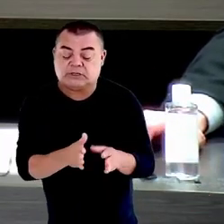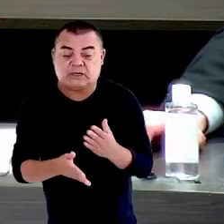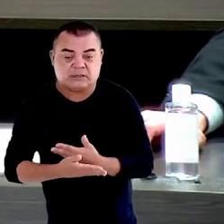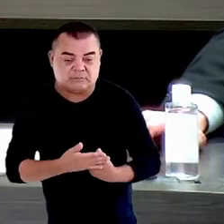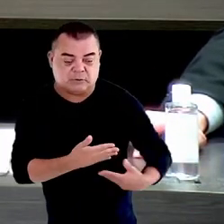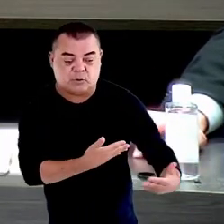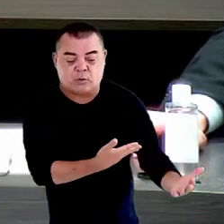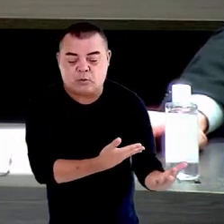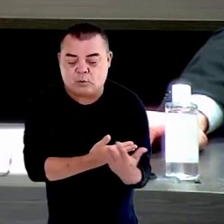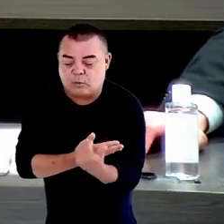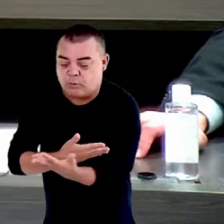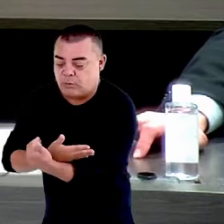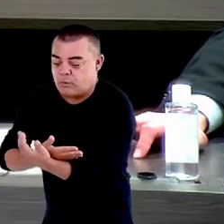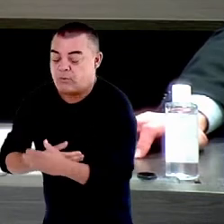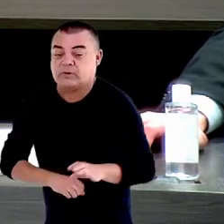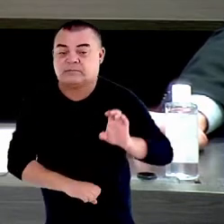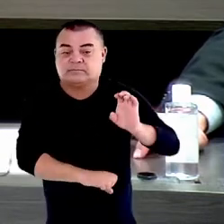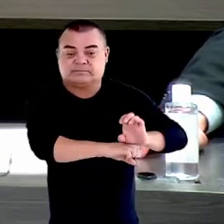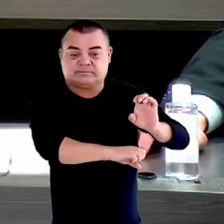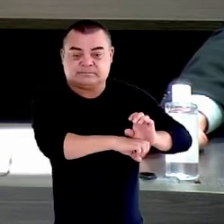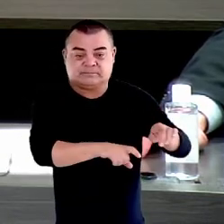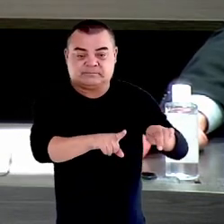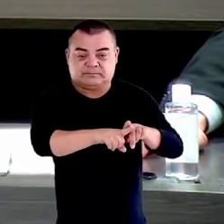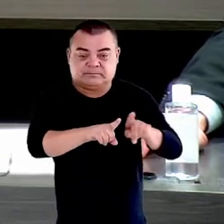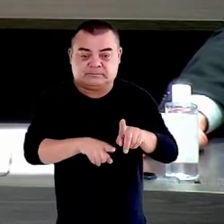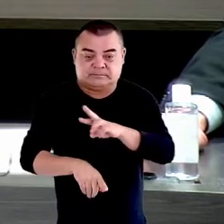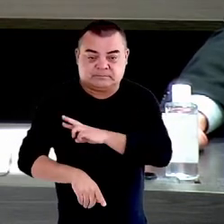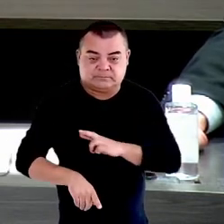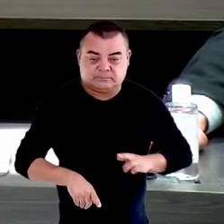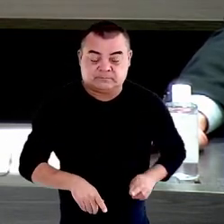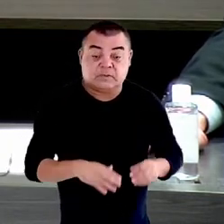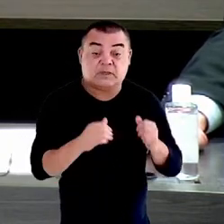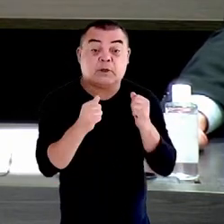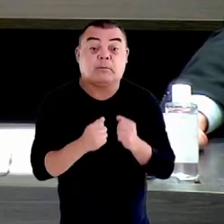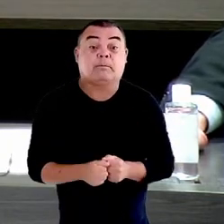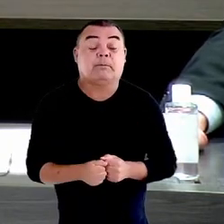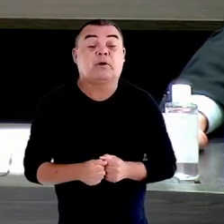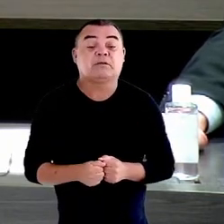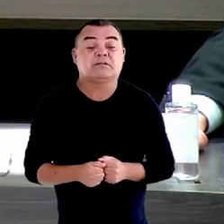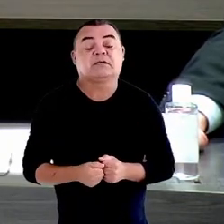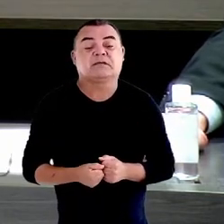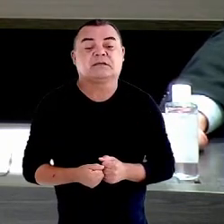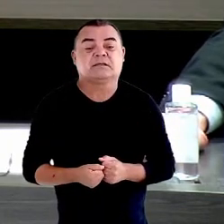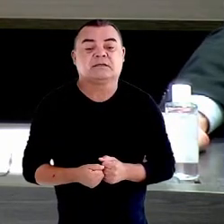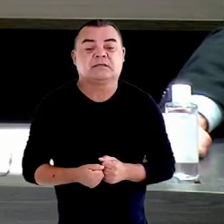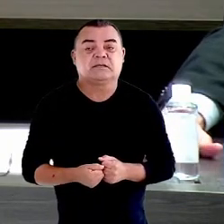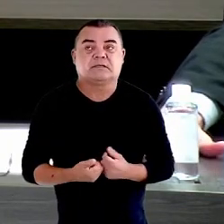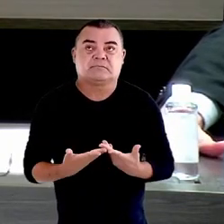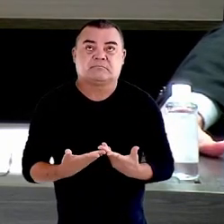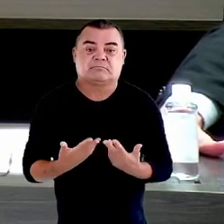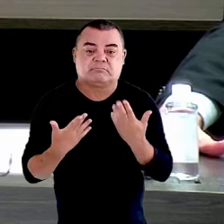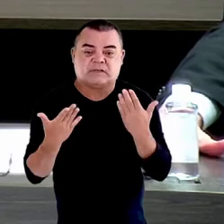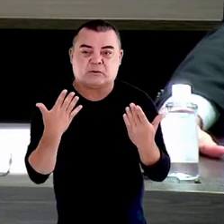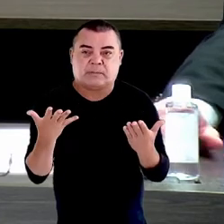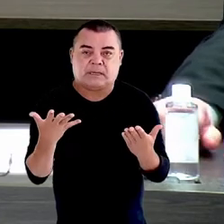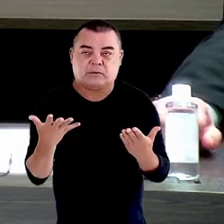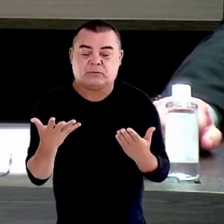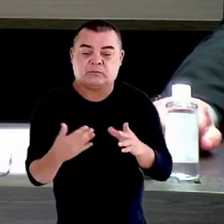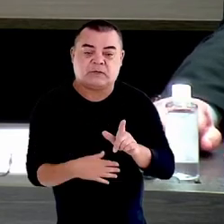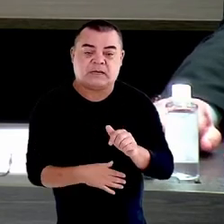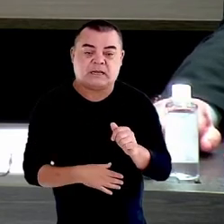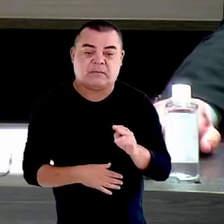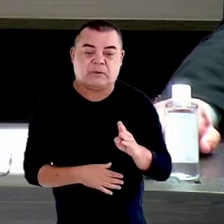República, mas, mais do que isso, possam servir de uma espécie de laboratório